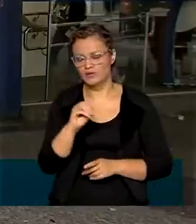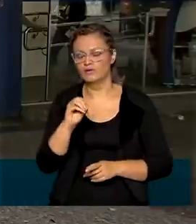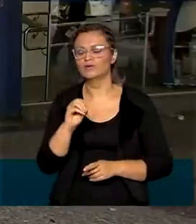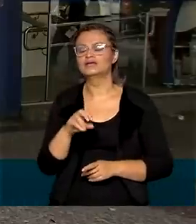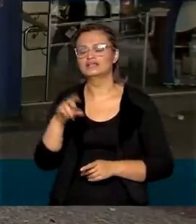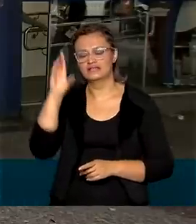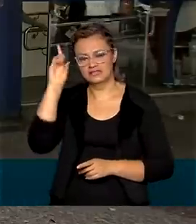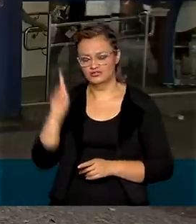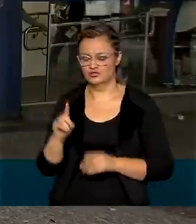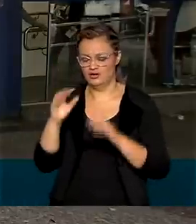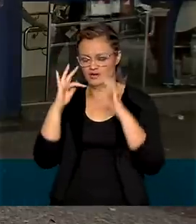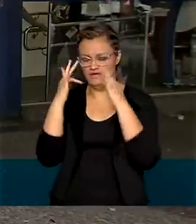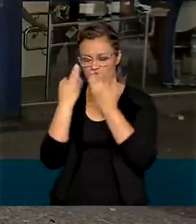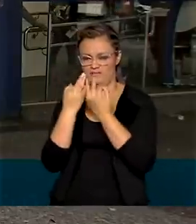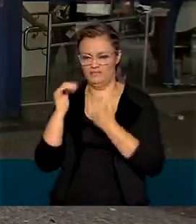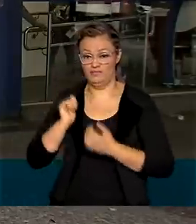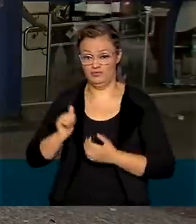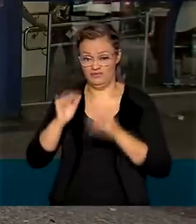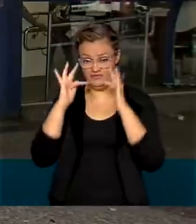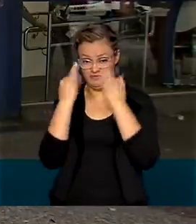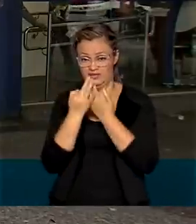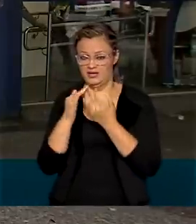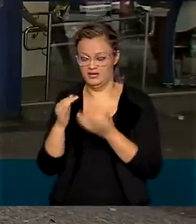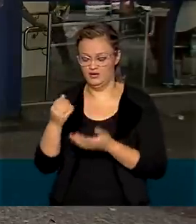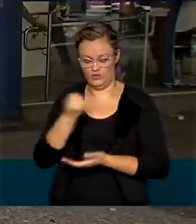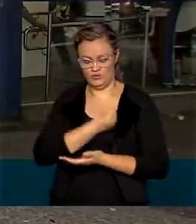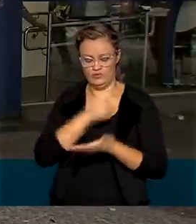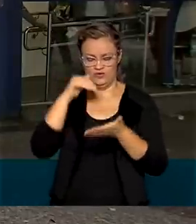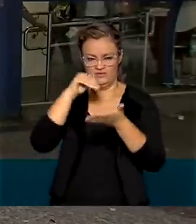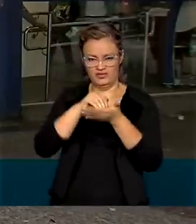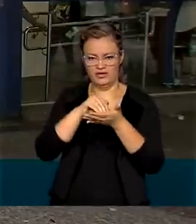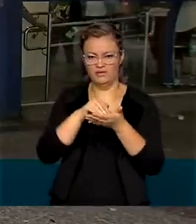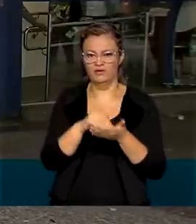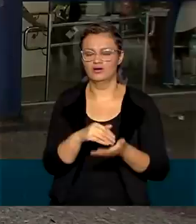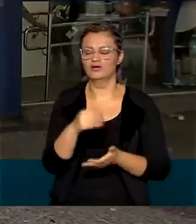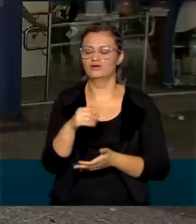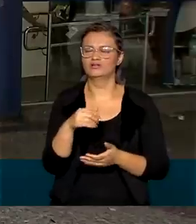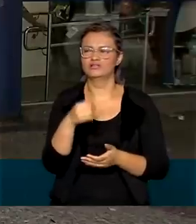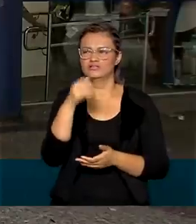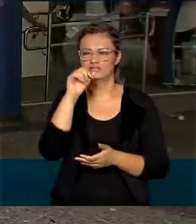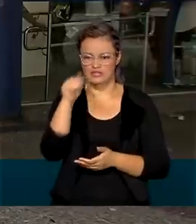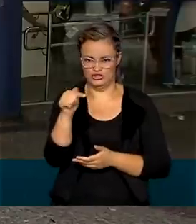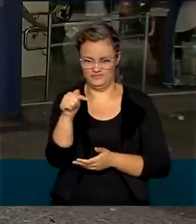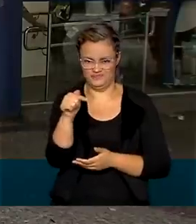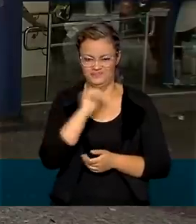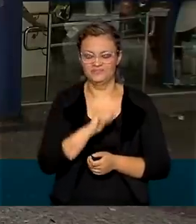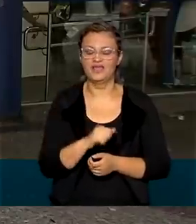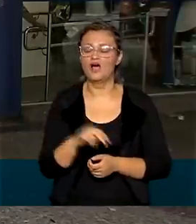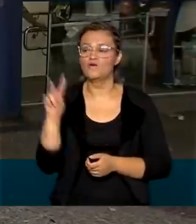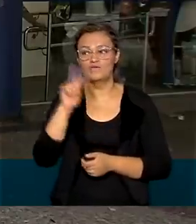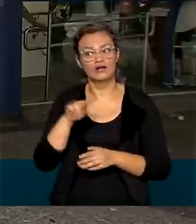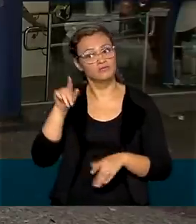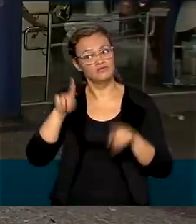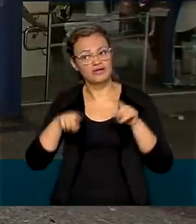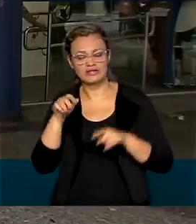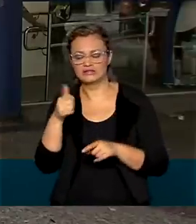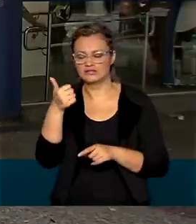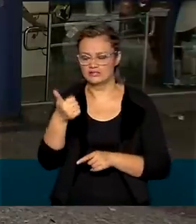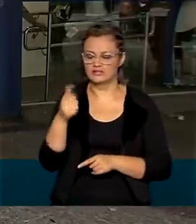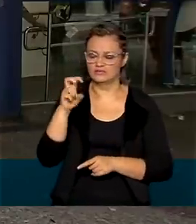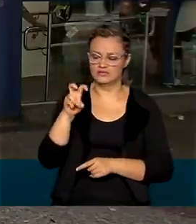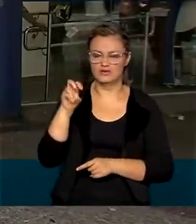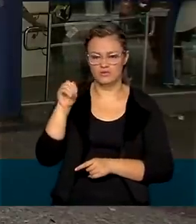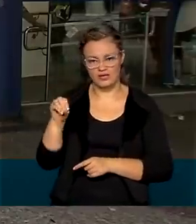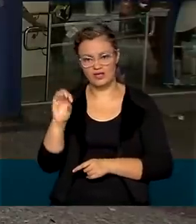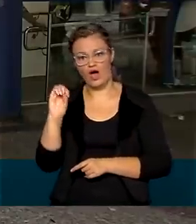para os beneficiários do Bolsa Família com o número de inscrição social, o NIS, de final 7. Os valores variam entre R$ 150